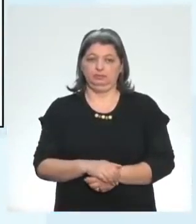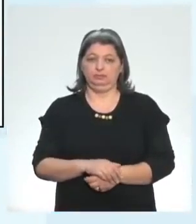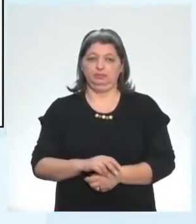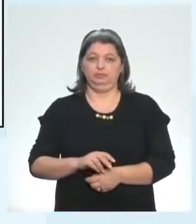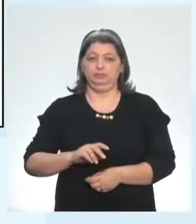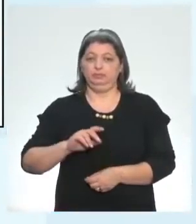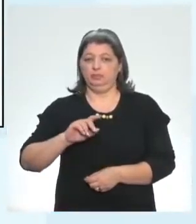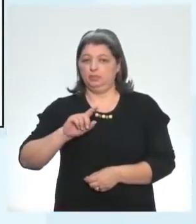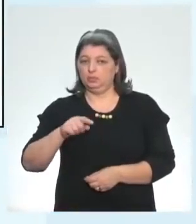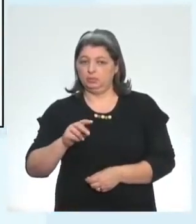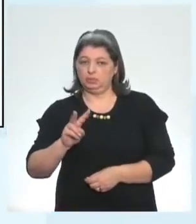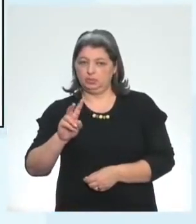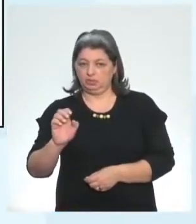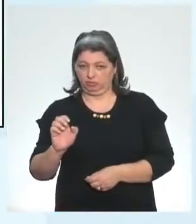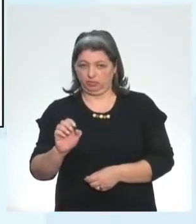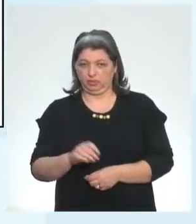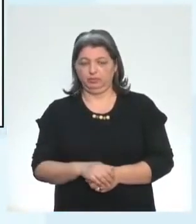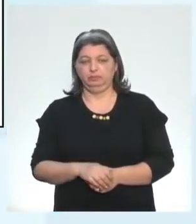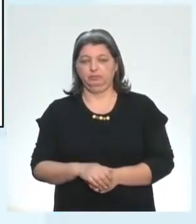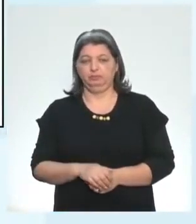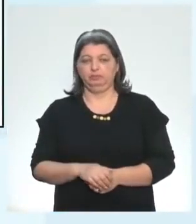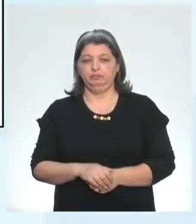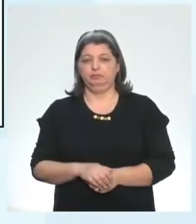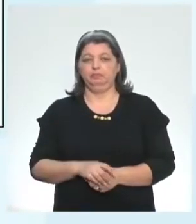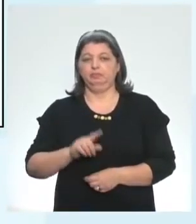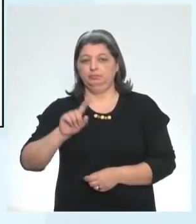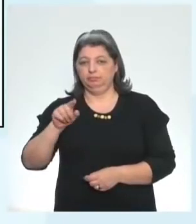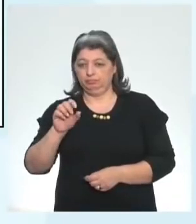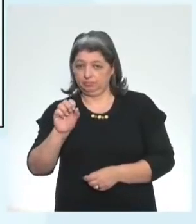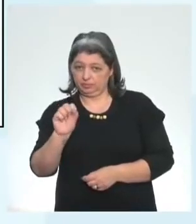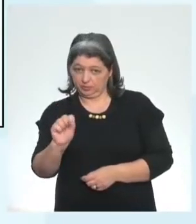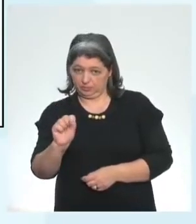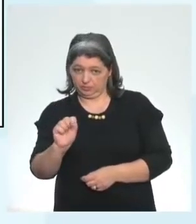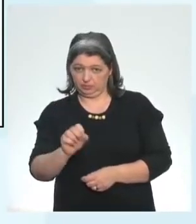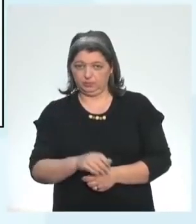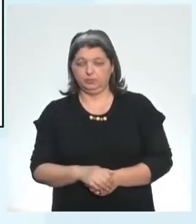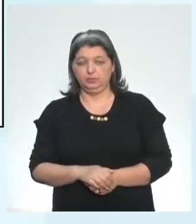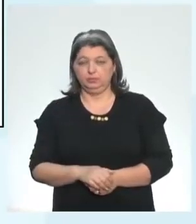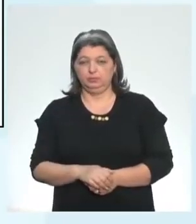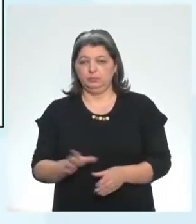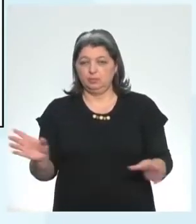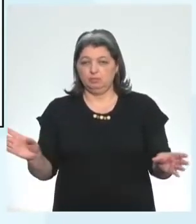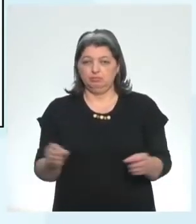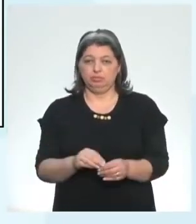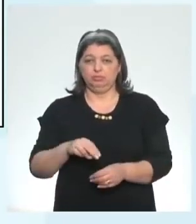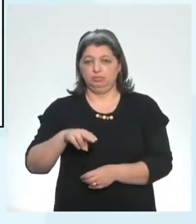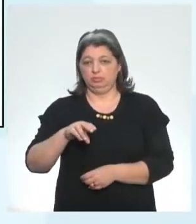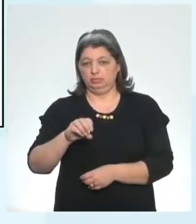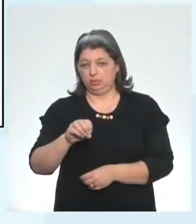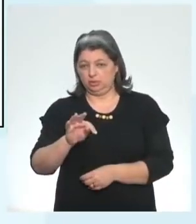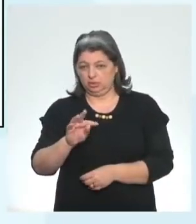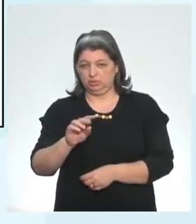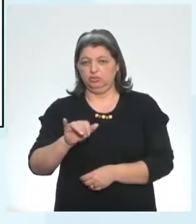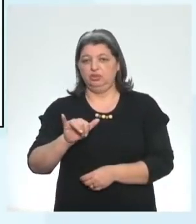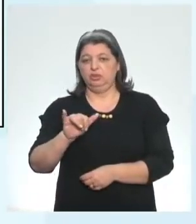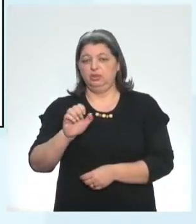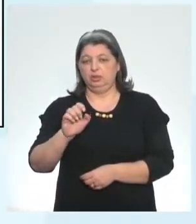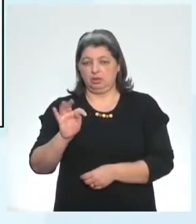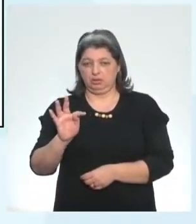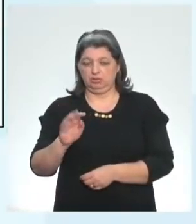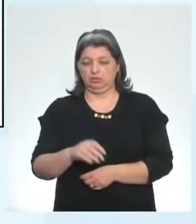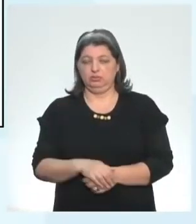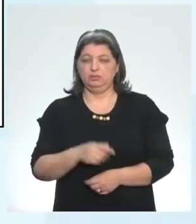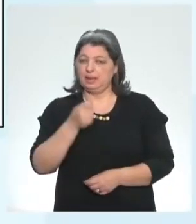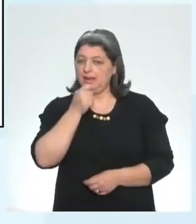I've. Do has. She's, his. E uma resposta curtinha, not yet. Ainda não. Legal?